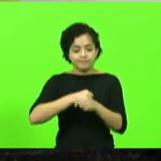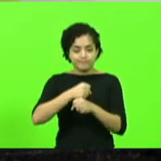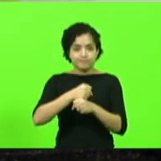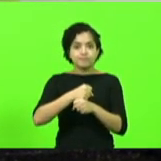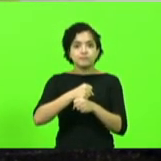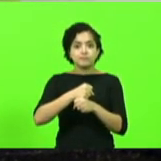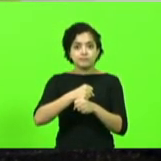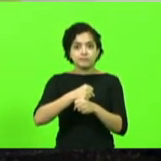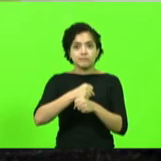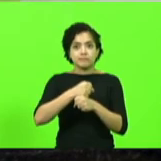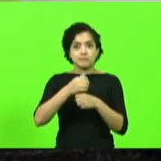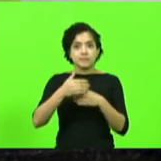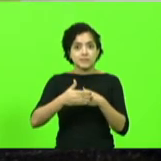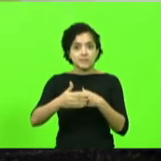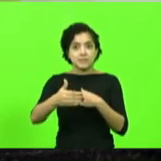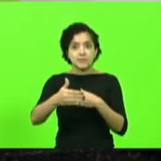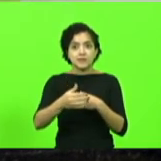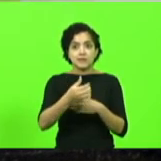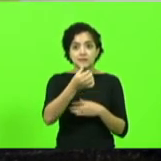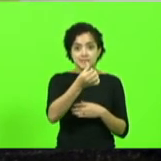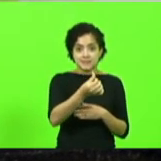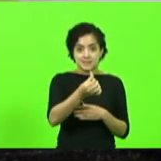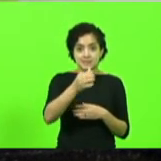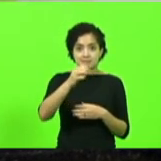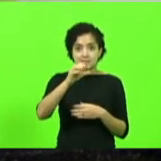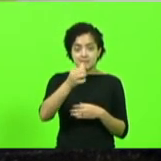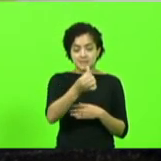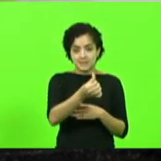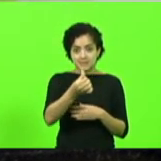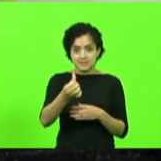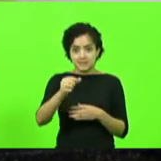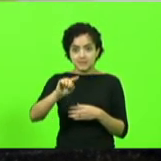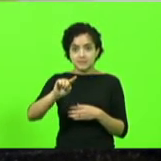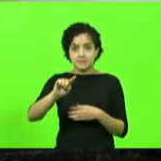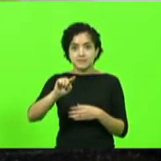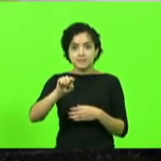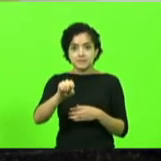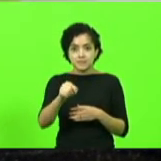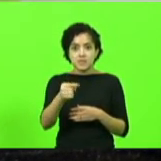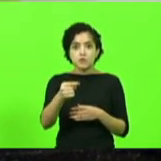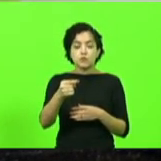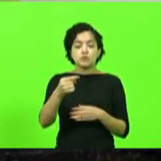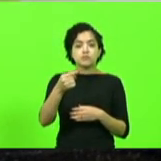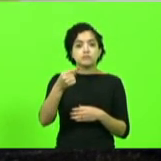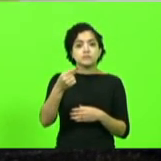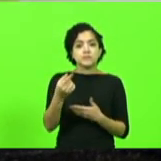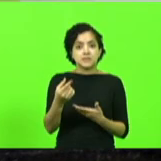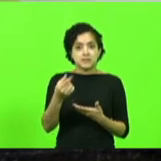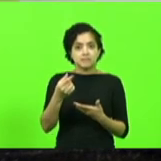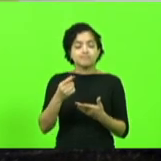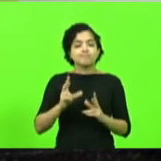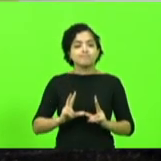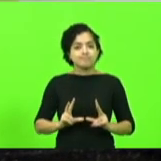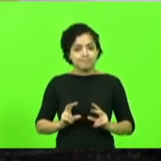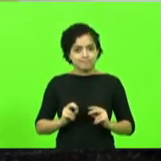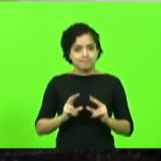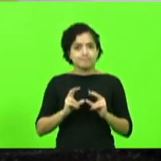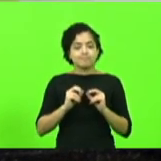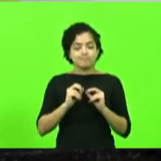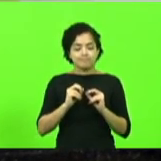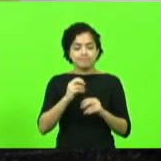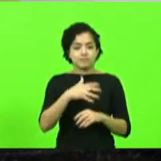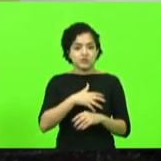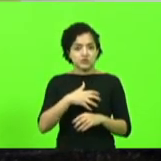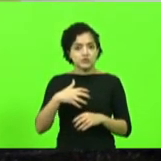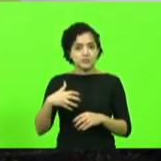66.280 novos casos de câncer de mama. É